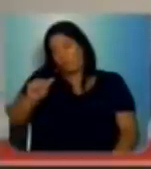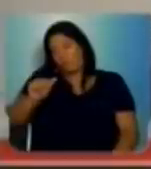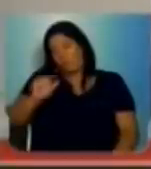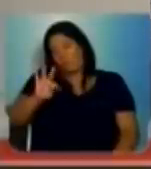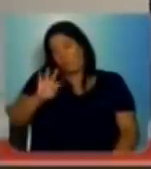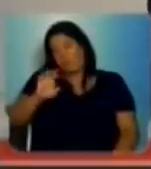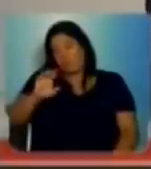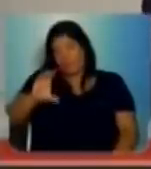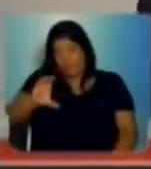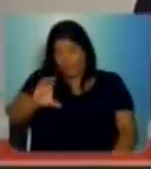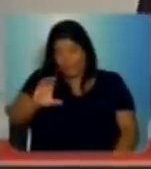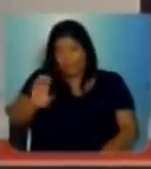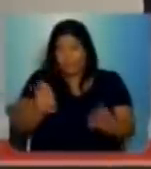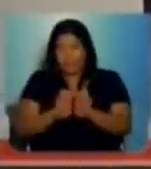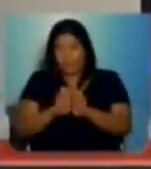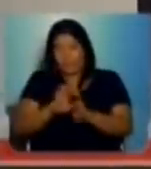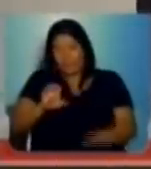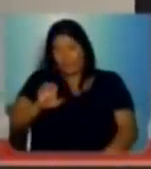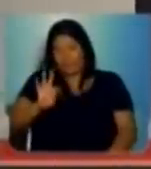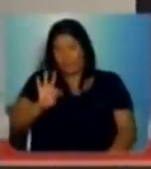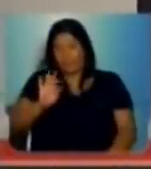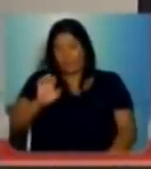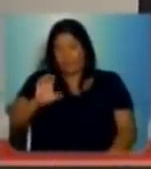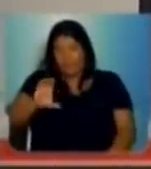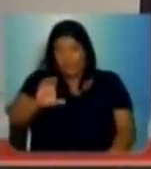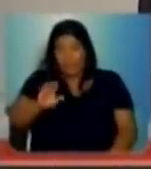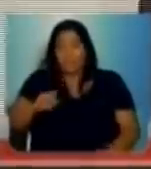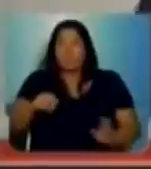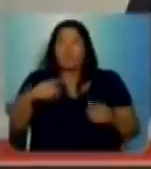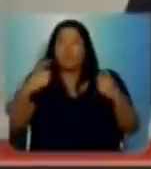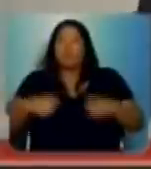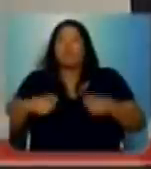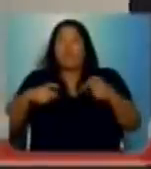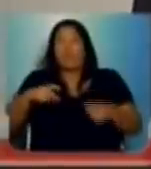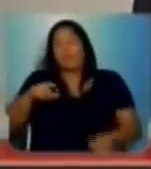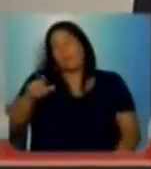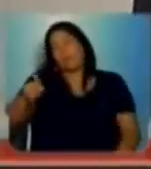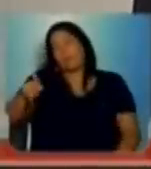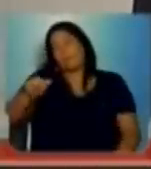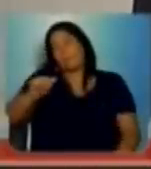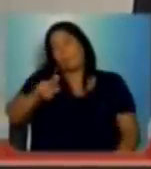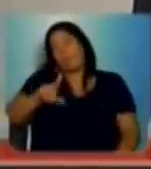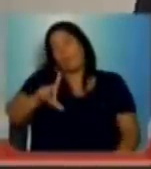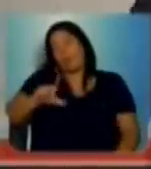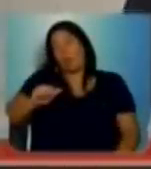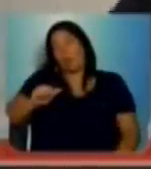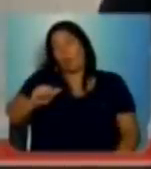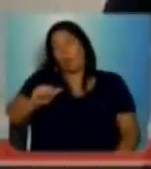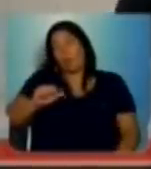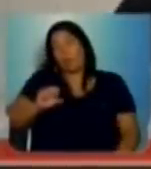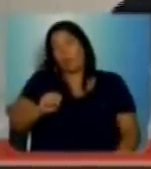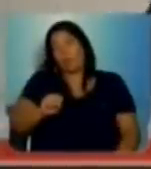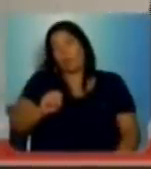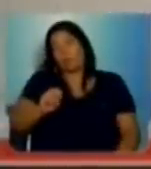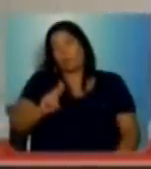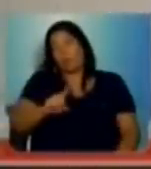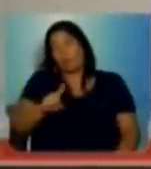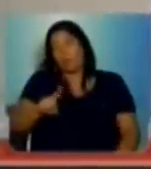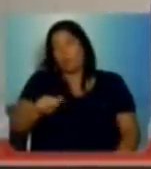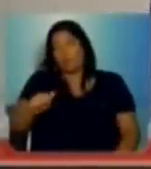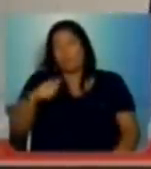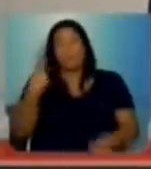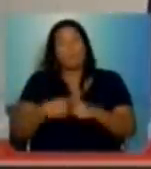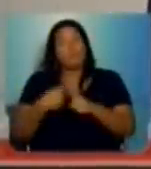Paula Souza, senhor presidente. Digo isso porque há mais de dois anos que o governo se comprometeu